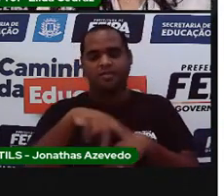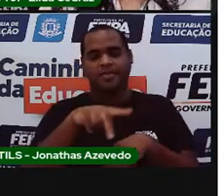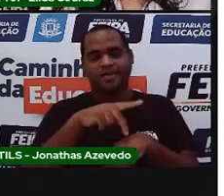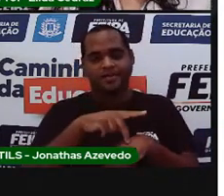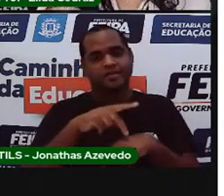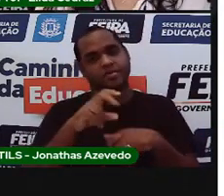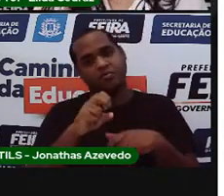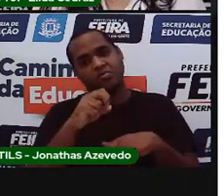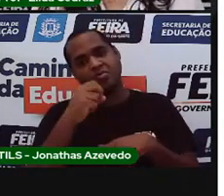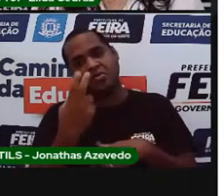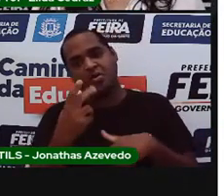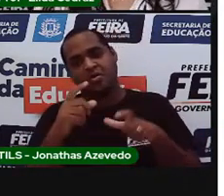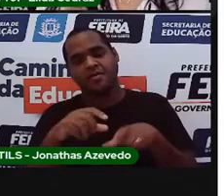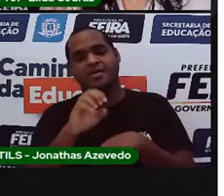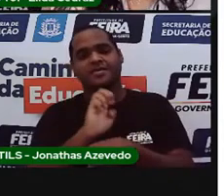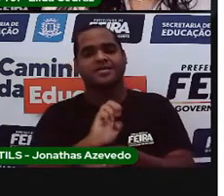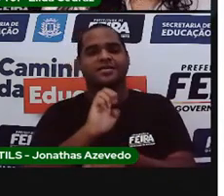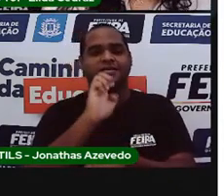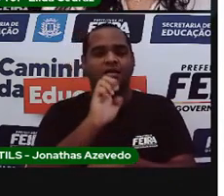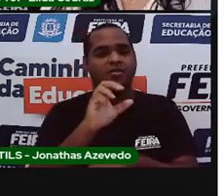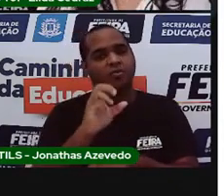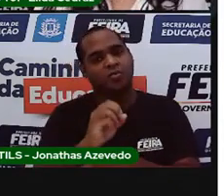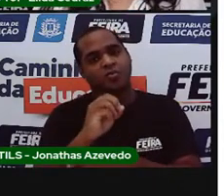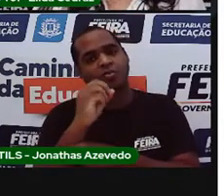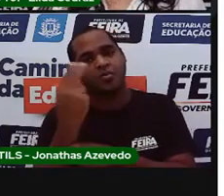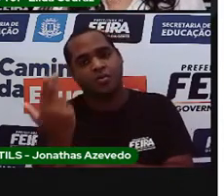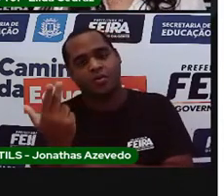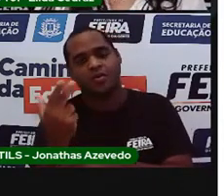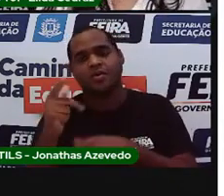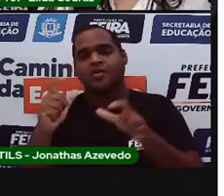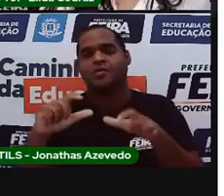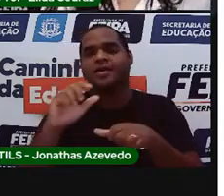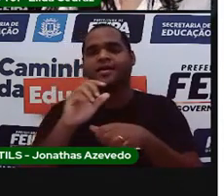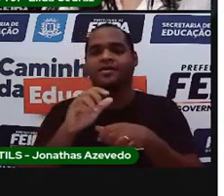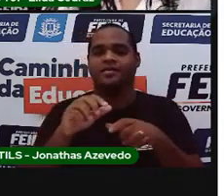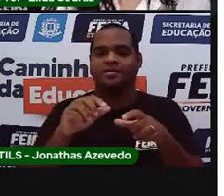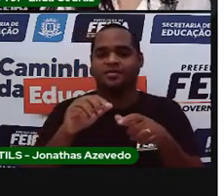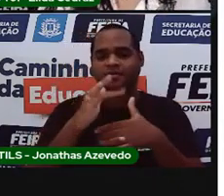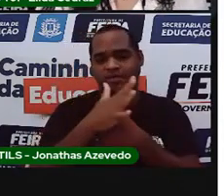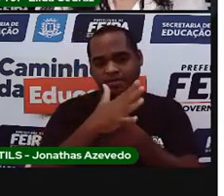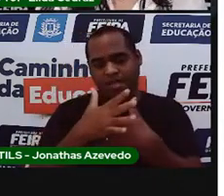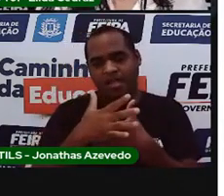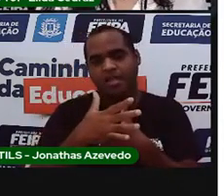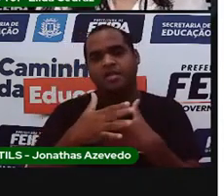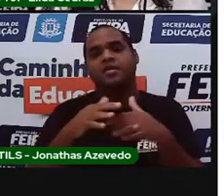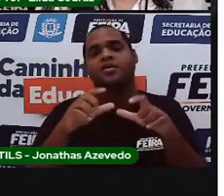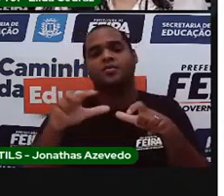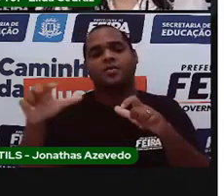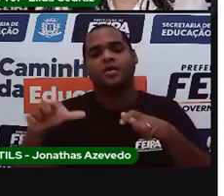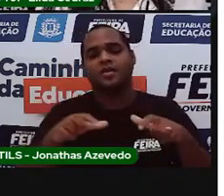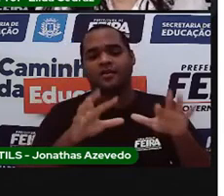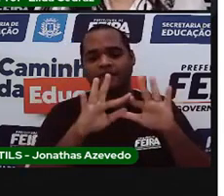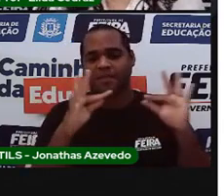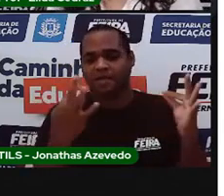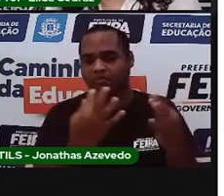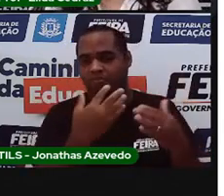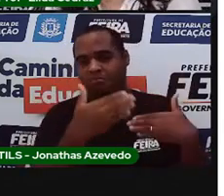ou do estado ou da cidade de onde os seus familiares vieram.